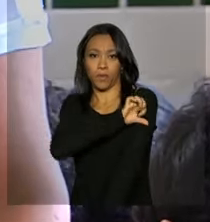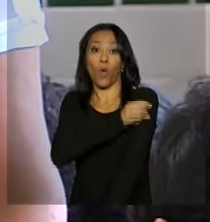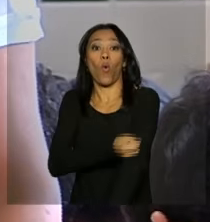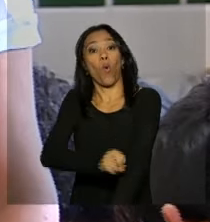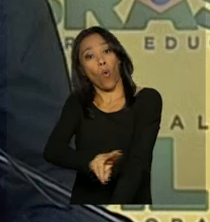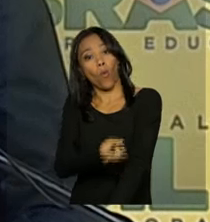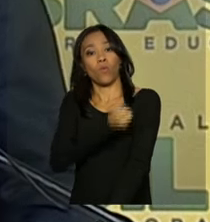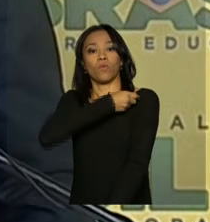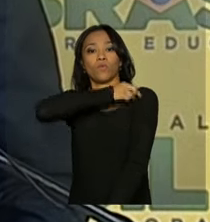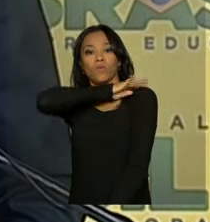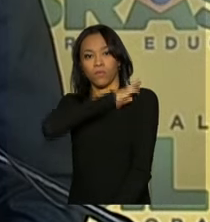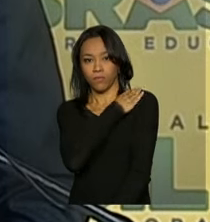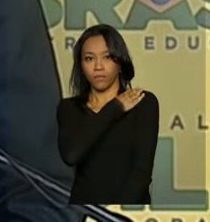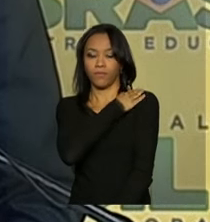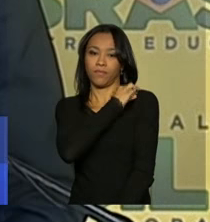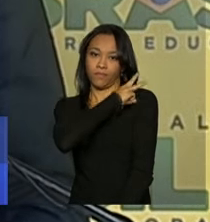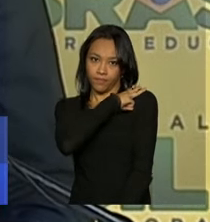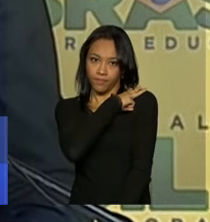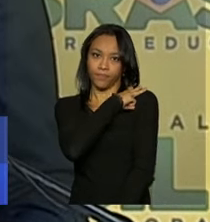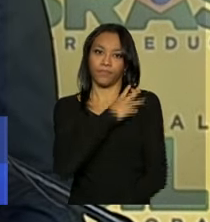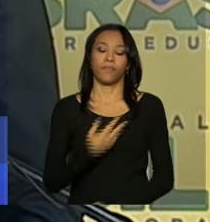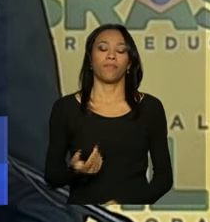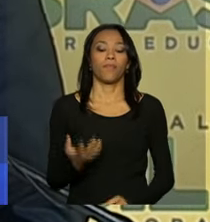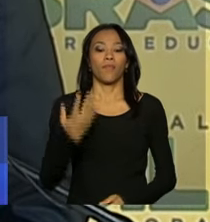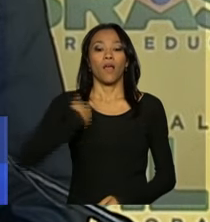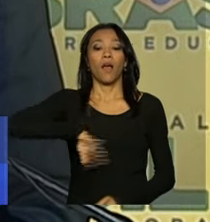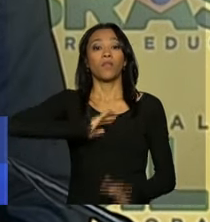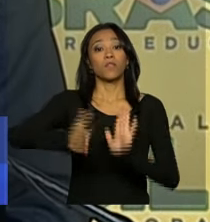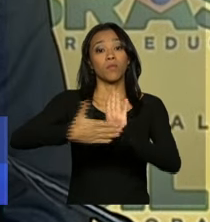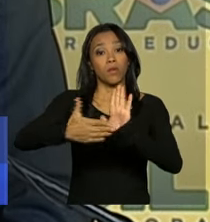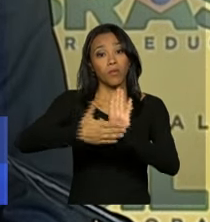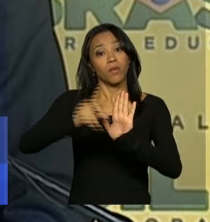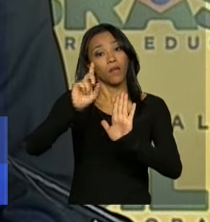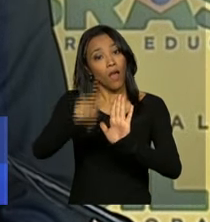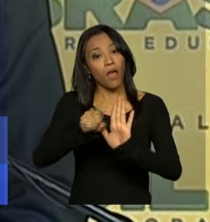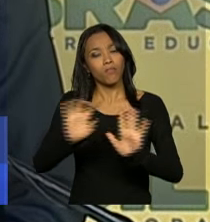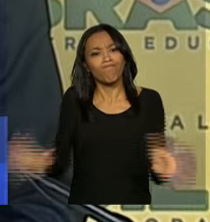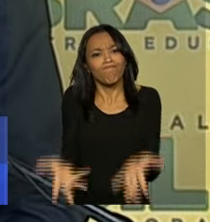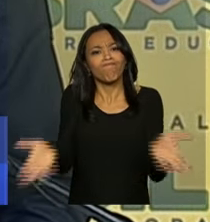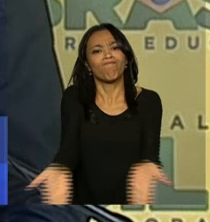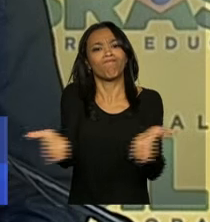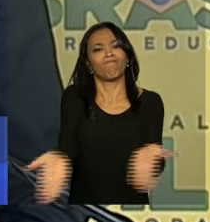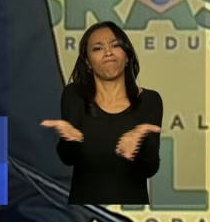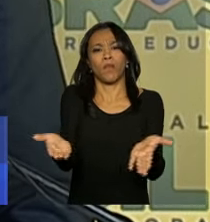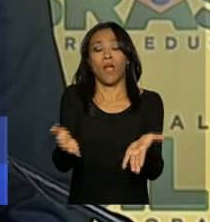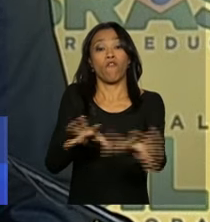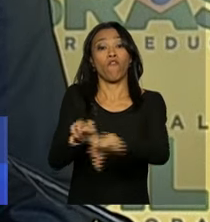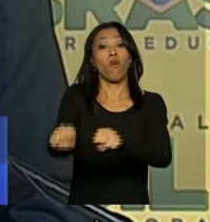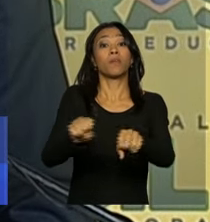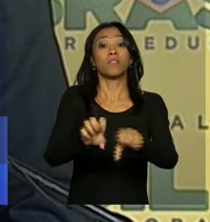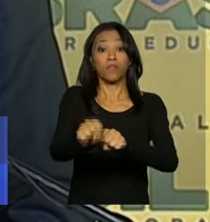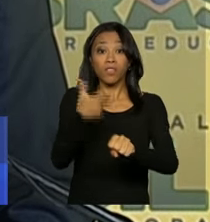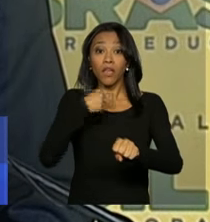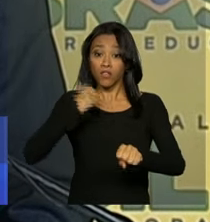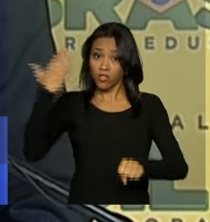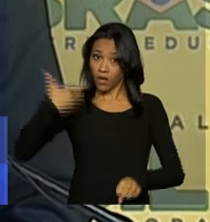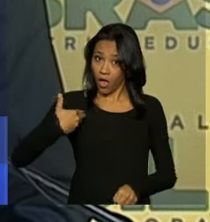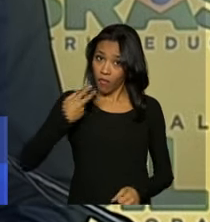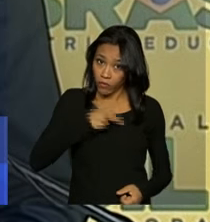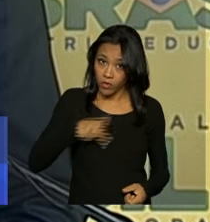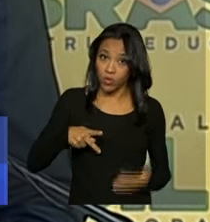ensino médio. A nossa proposta é estimular a formação de quem já é professor.